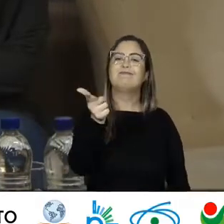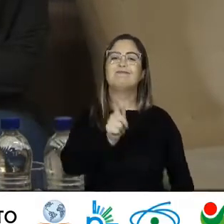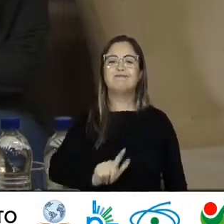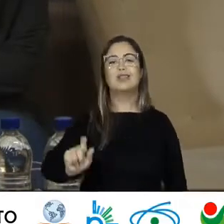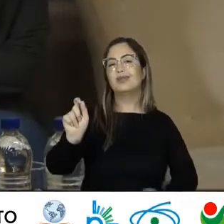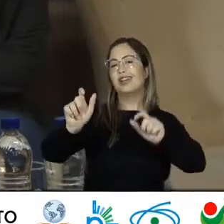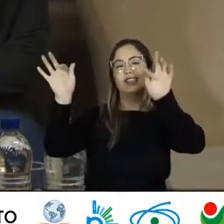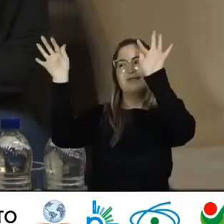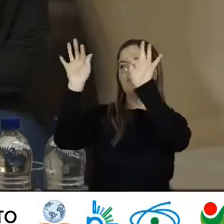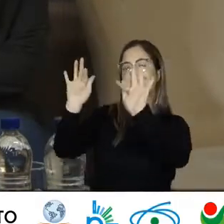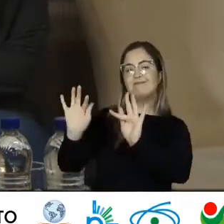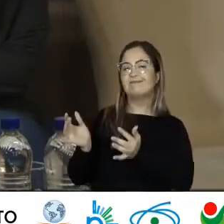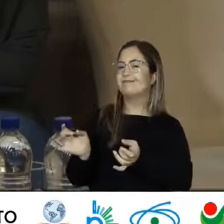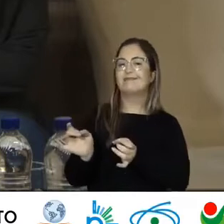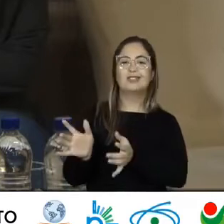ser